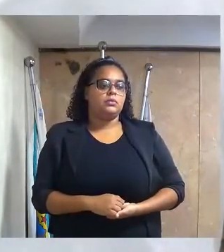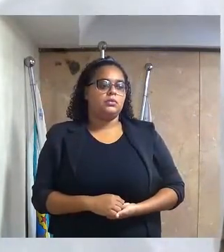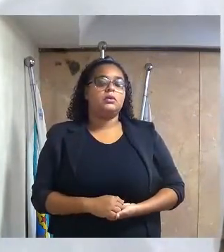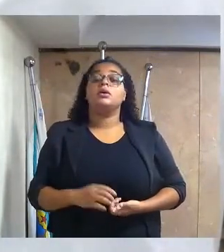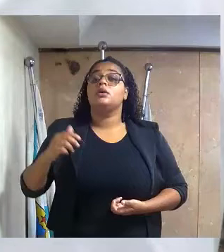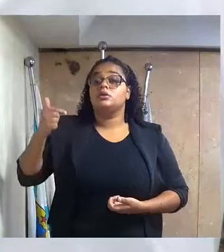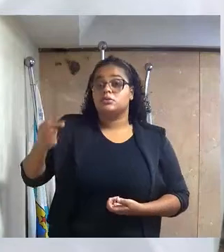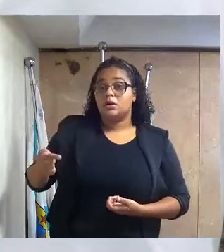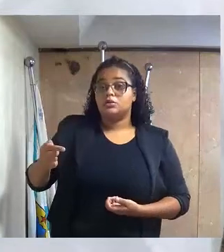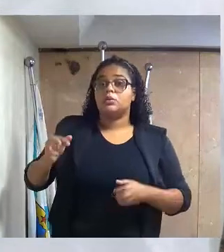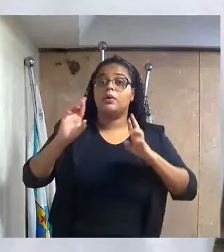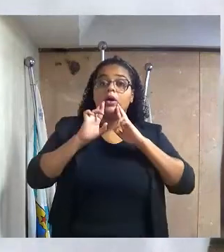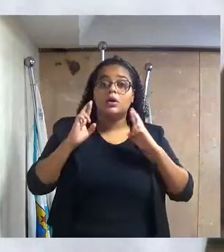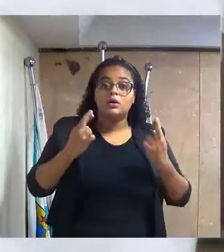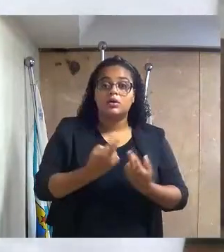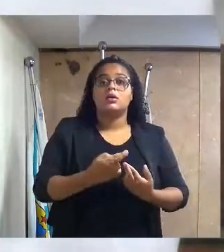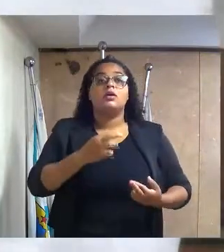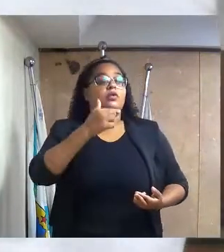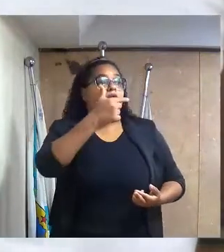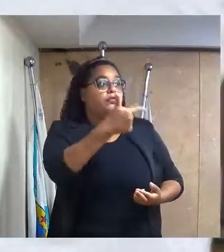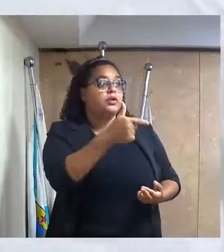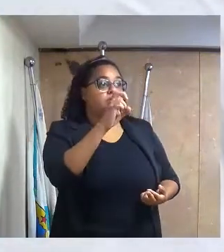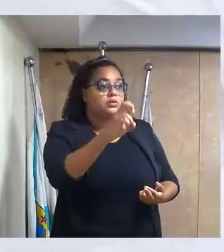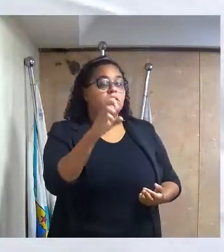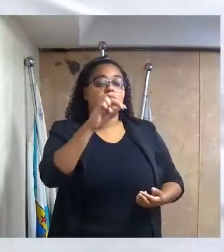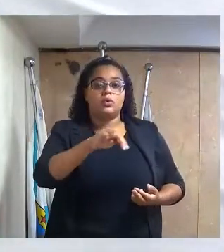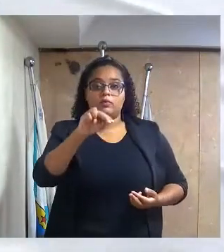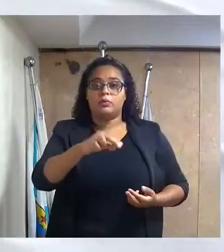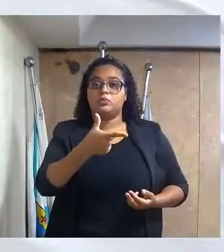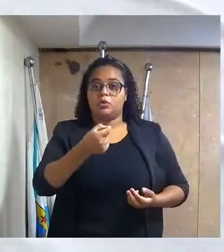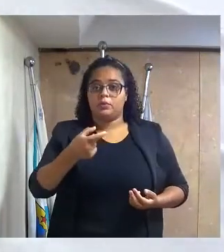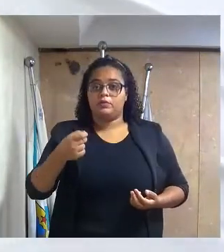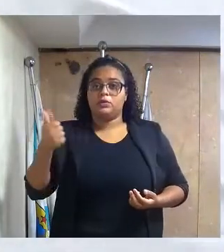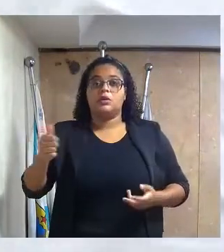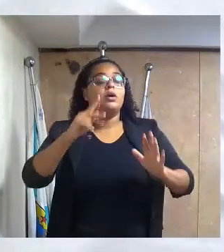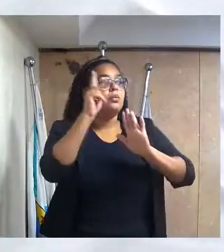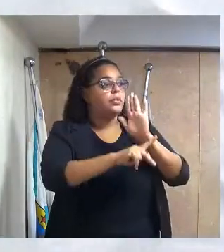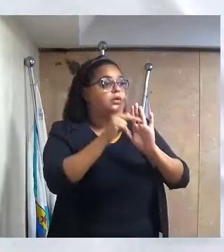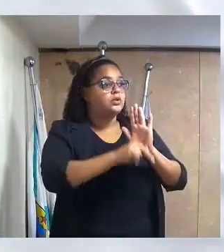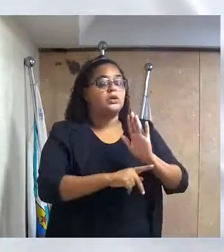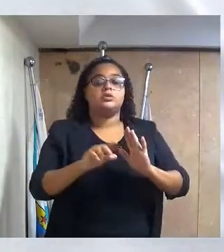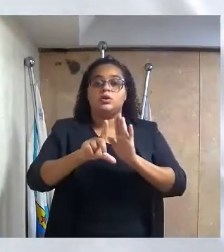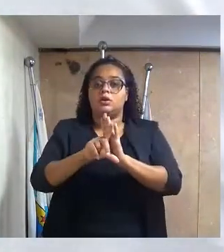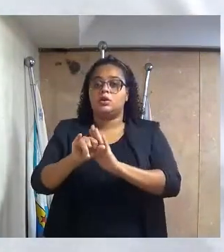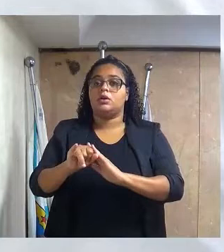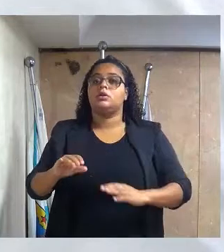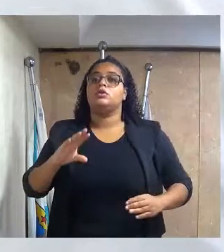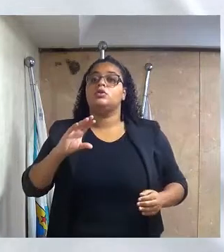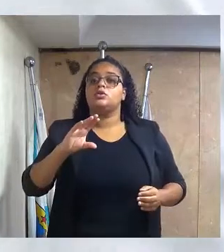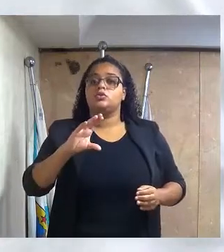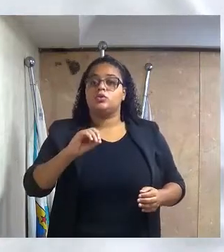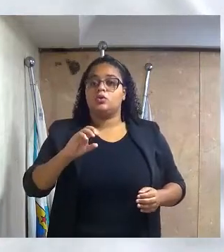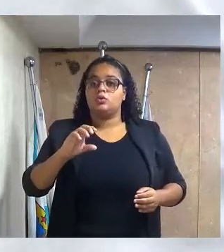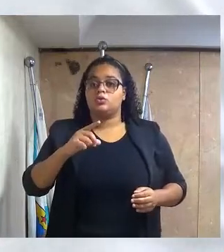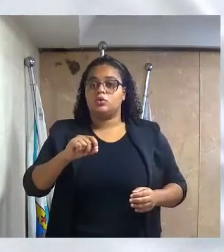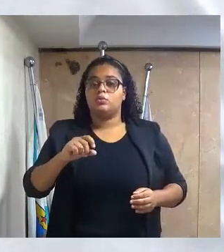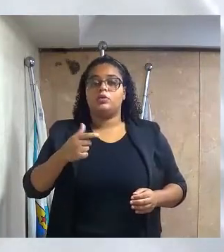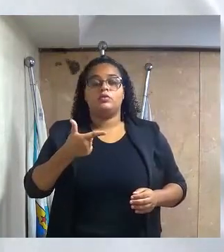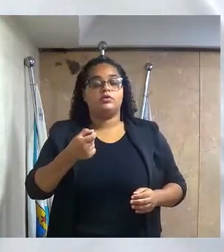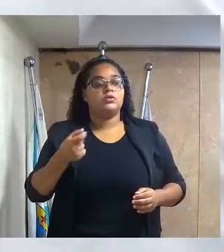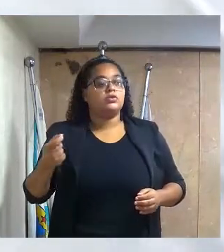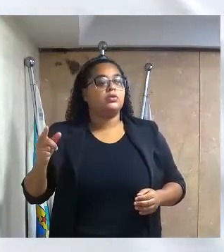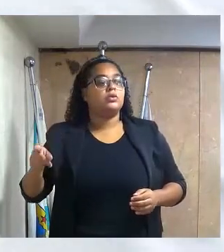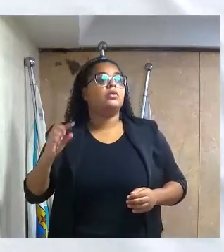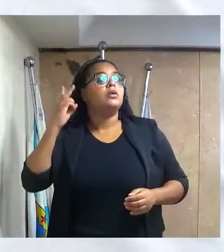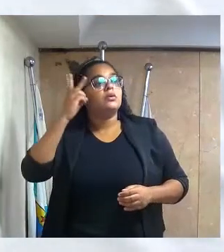Sétima reunião ordinária de 25 de novembro de 2021. Projeto de lei 091-2021. Dos excelentes